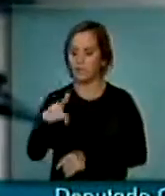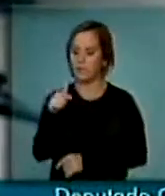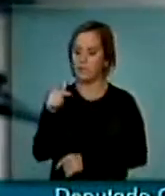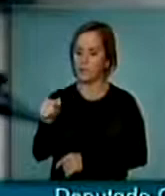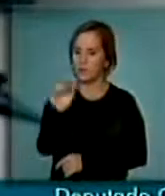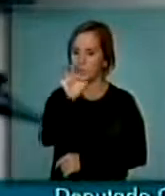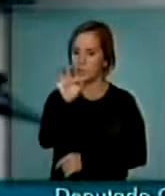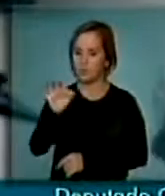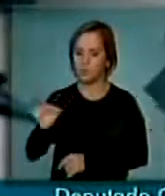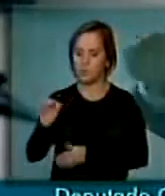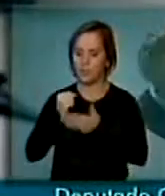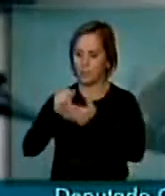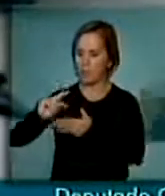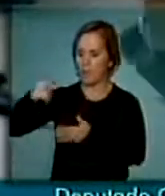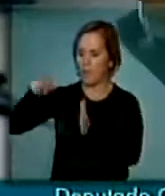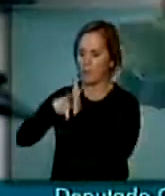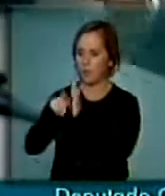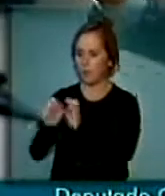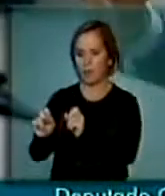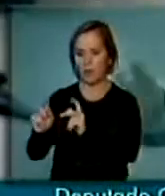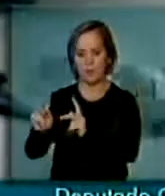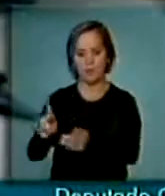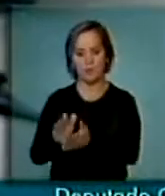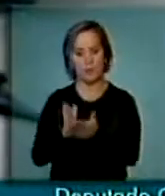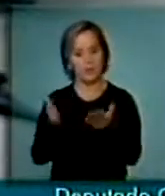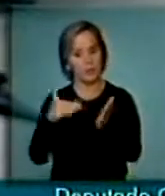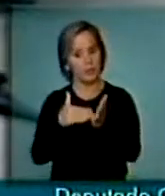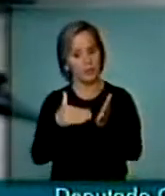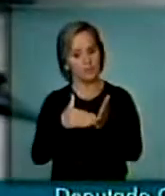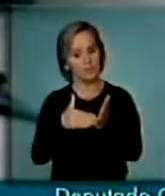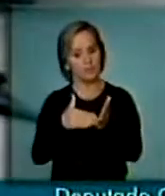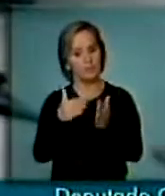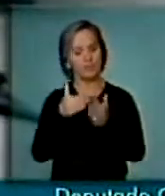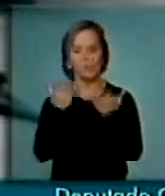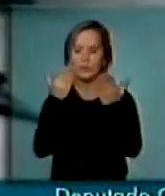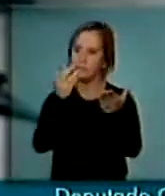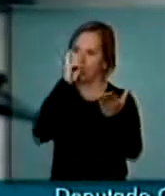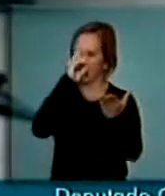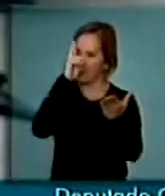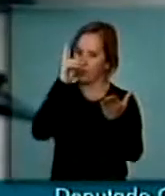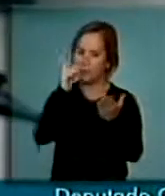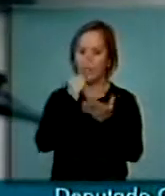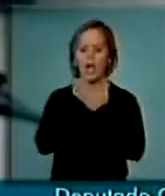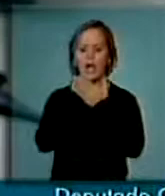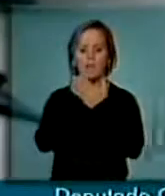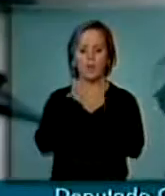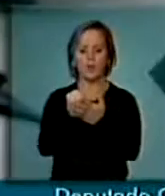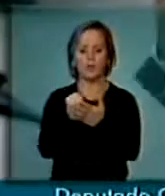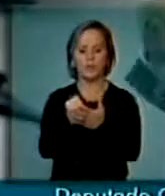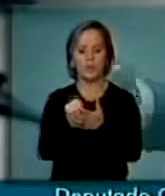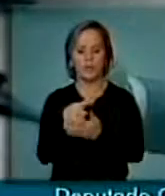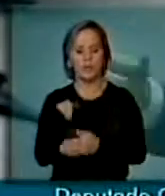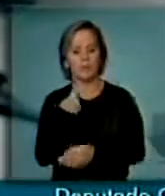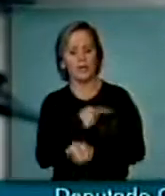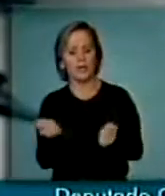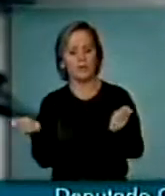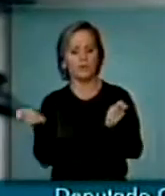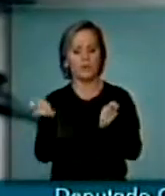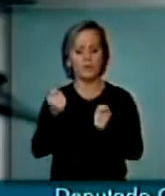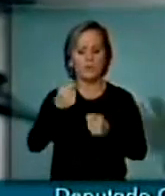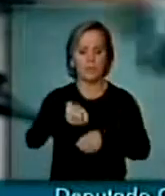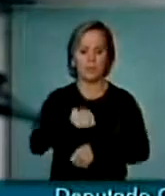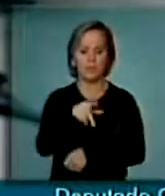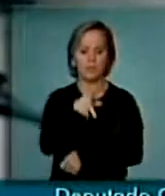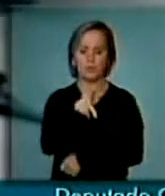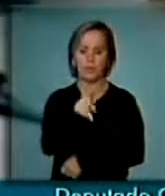% para aposentados e pensionistas ganhados em cima do mínimo. E, por último, quero pedir à V. Exª o apoio para que nós possamos, e aí o PRB está junto